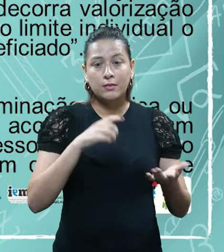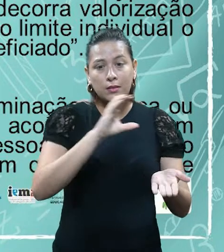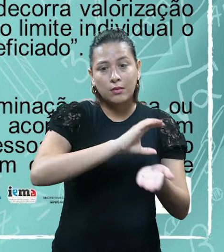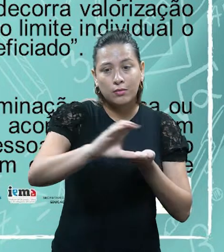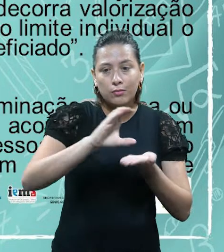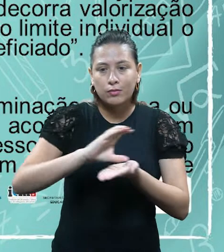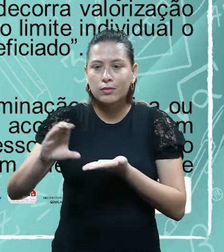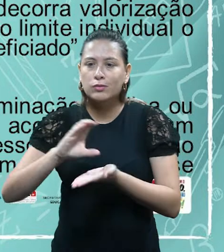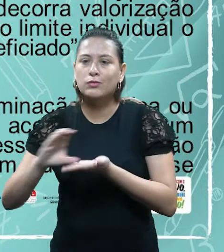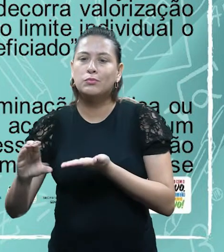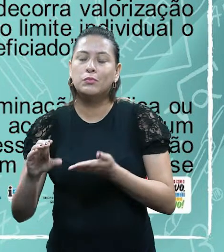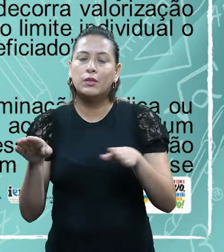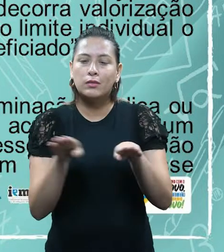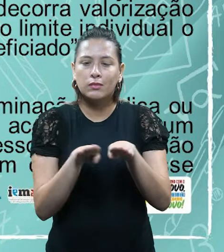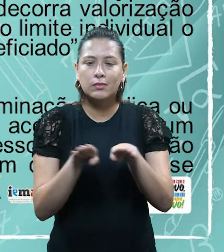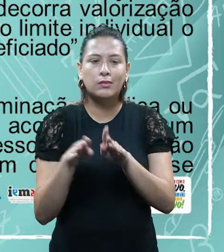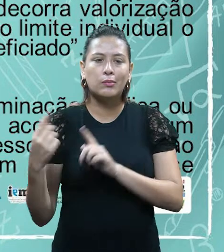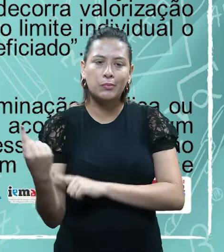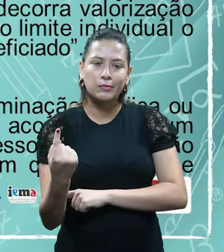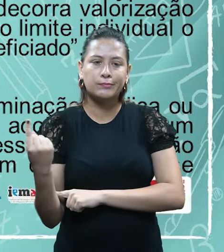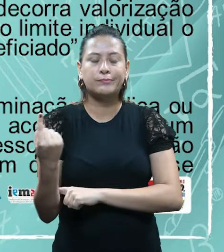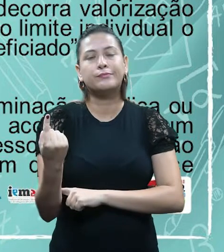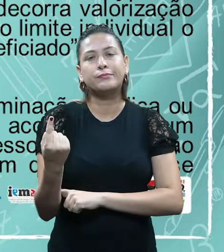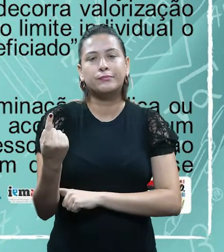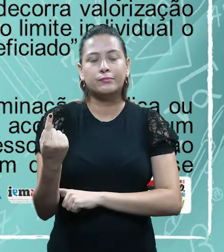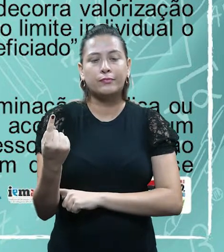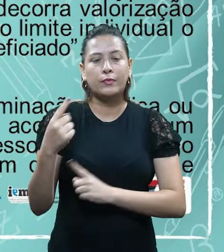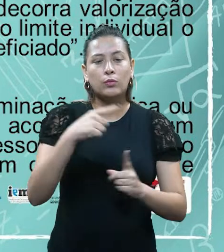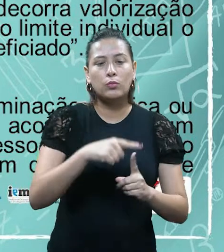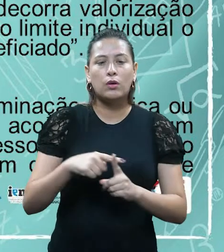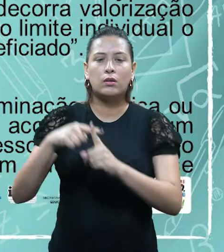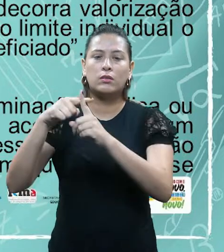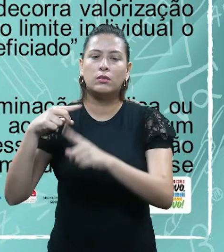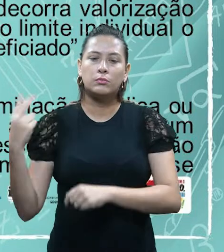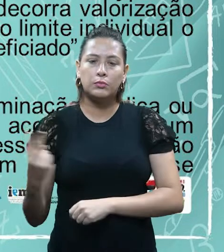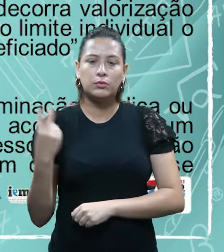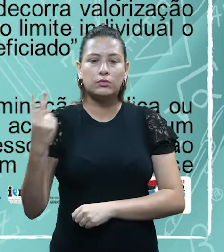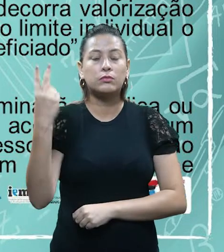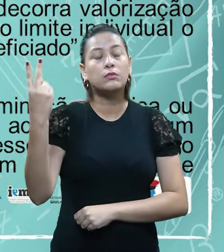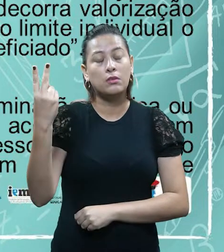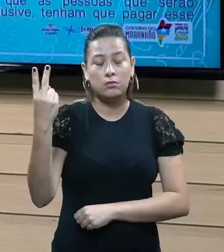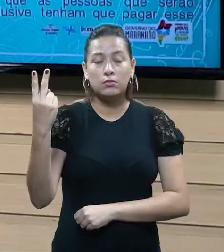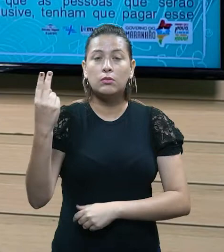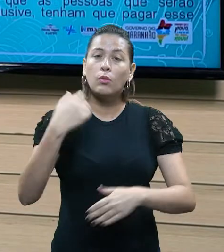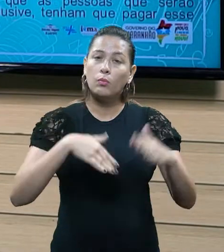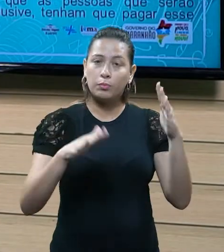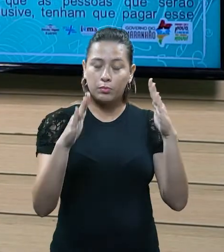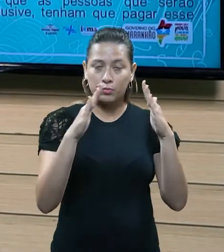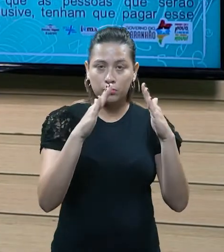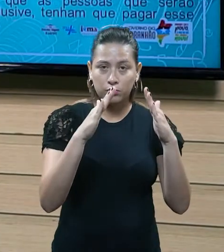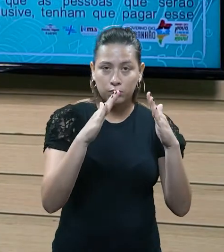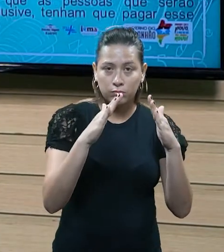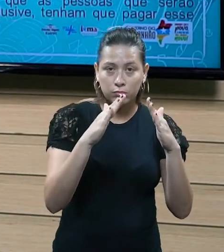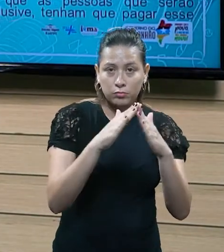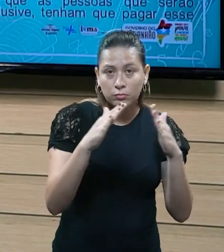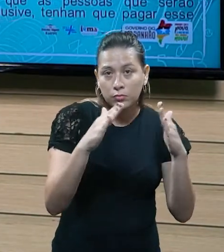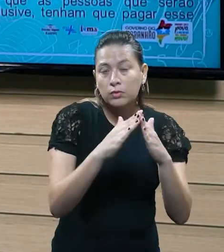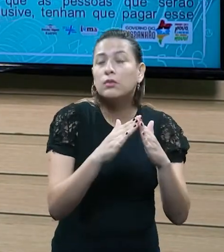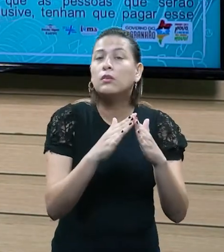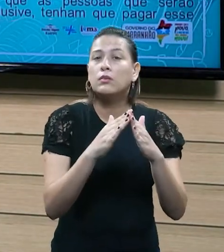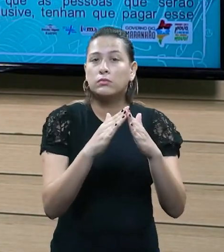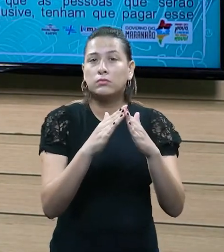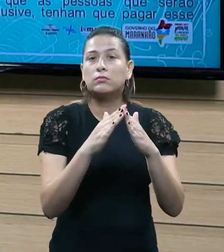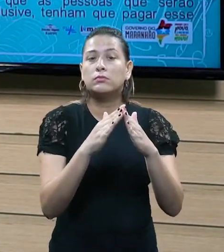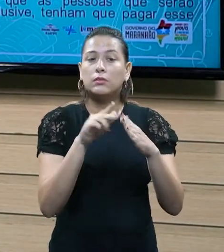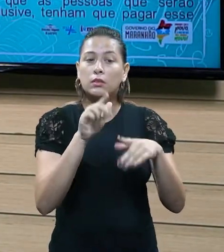limite individual o acréscimo de valor que dá a obra a resultar para cada imóvel beneficiado. Então, todo imóvel, né, que